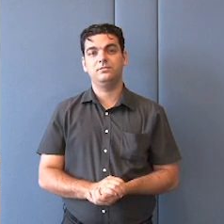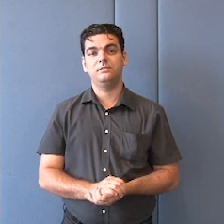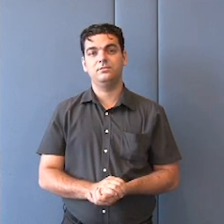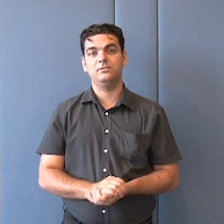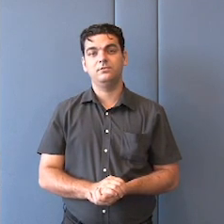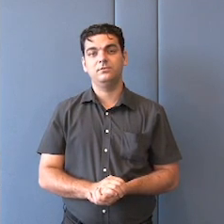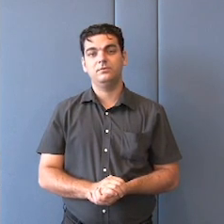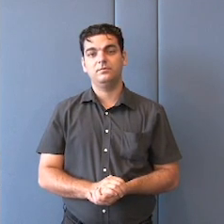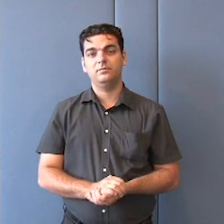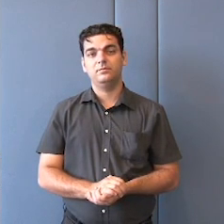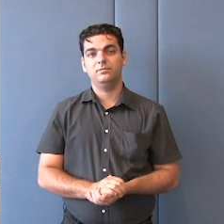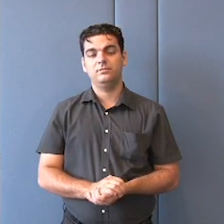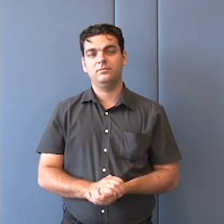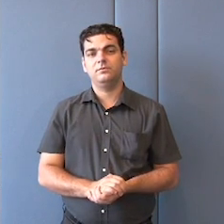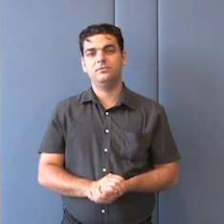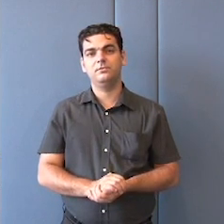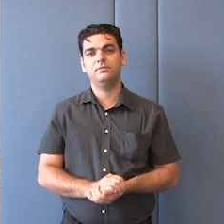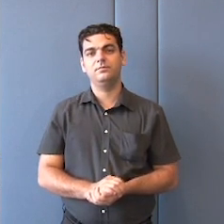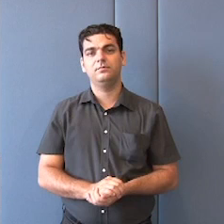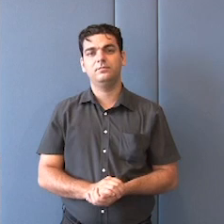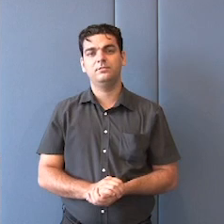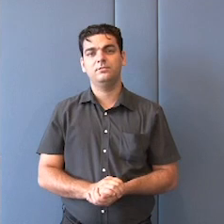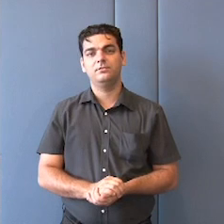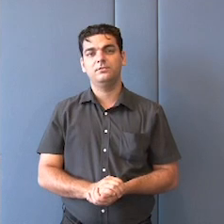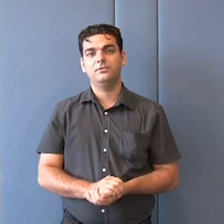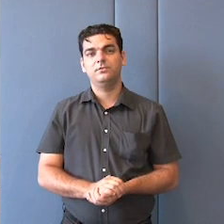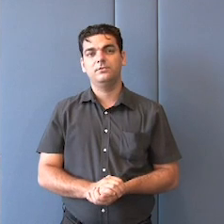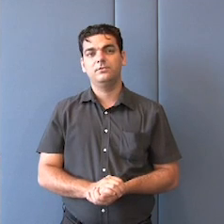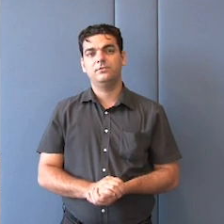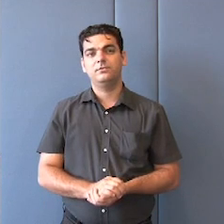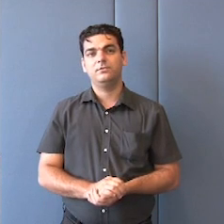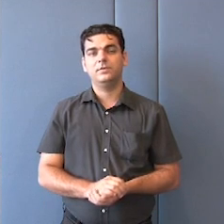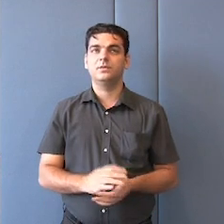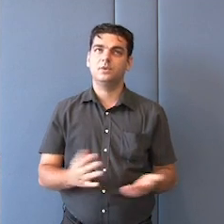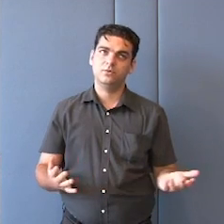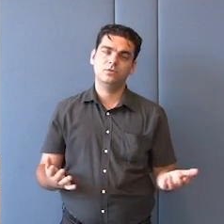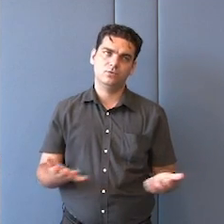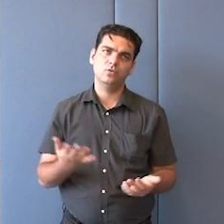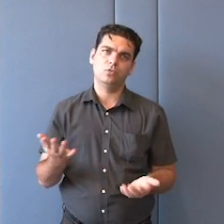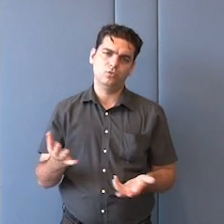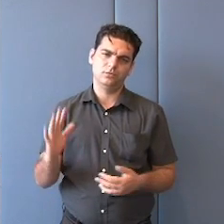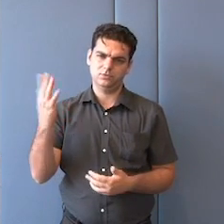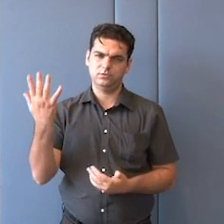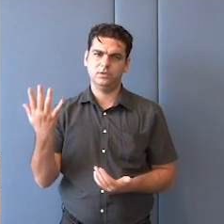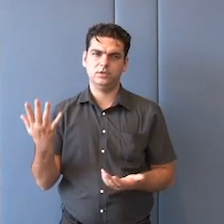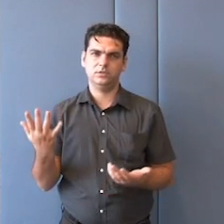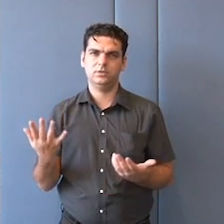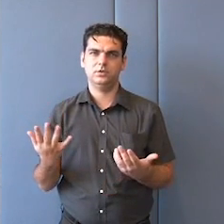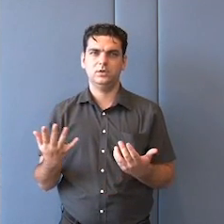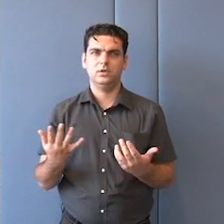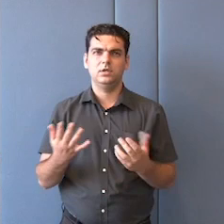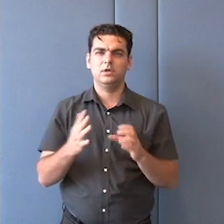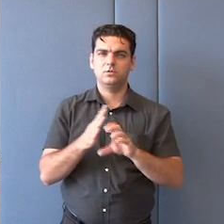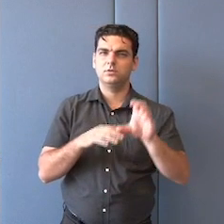a gente pode dizer que, bom, a gente está, isso não é o que existe hoje, isso é, como eu dizia, talvez arcaico,